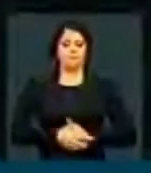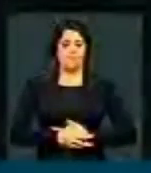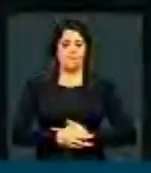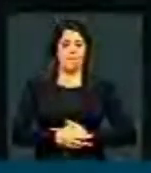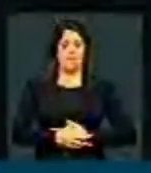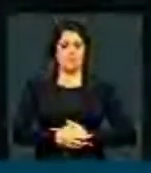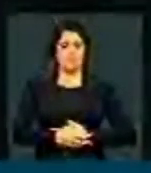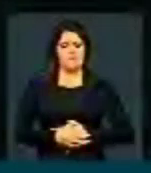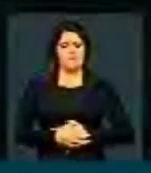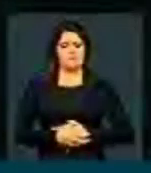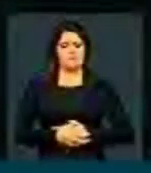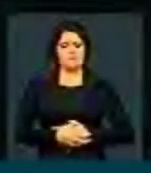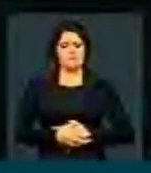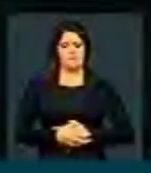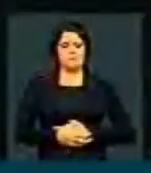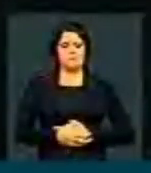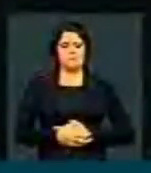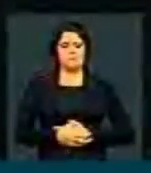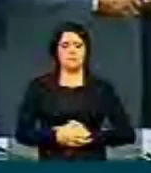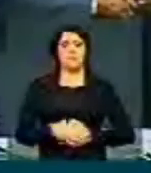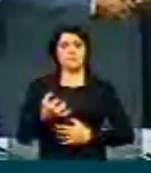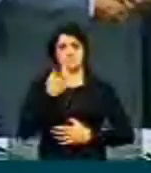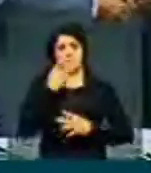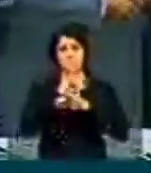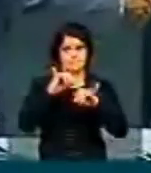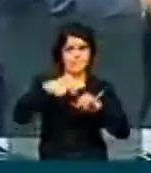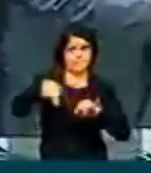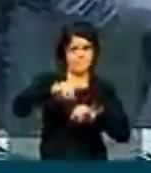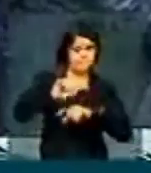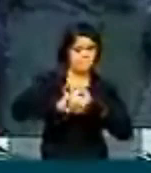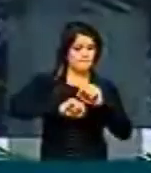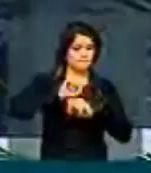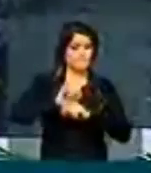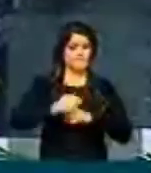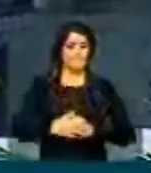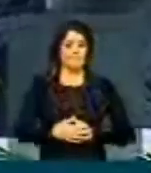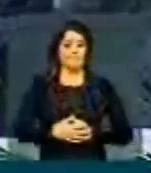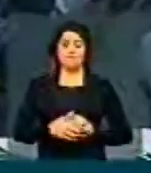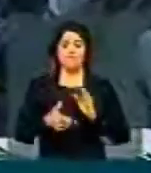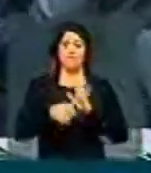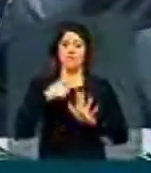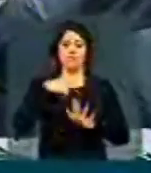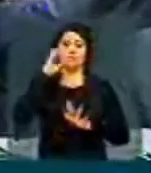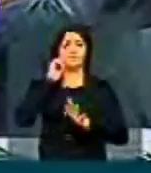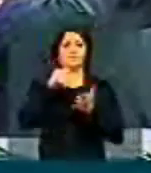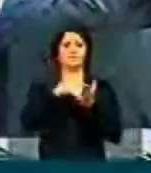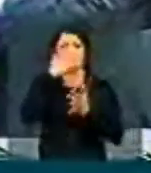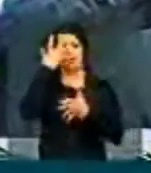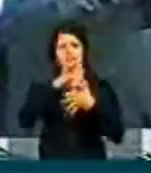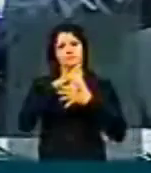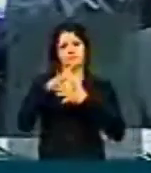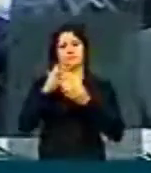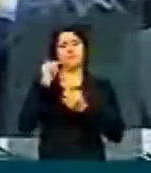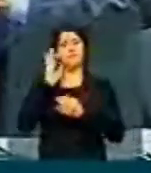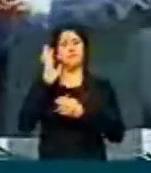Tudo bem. Eu quero só alertar a vossas excelências, antes de ouvir os últimos líderes aqui, para